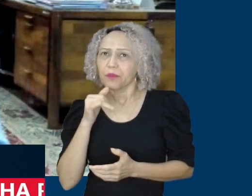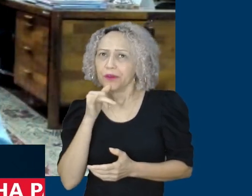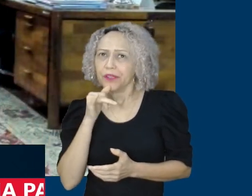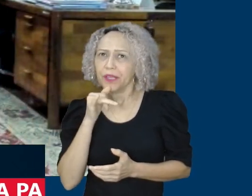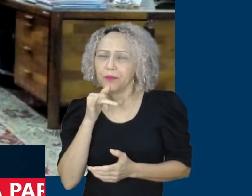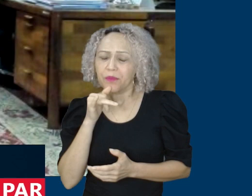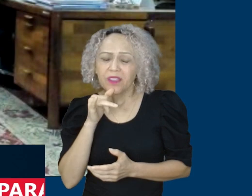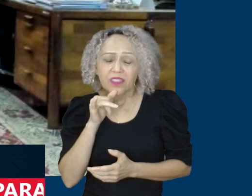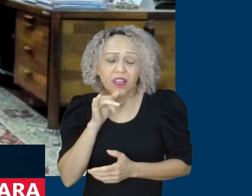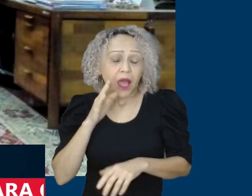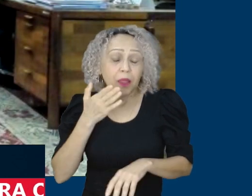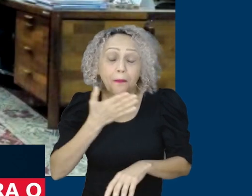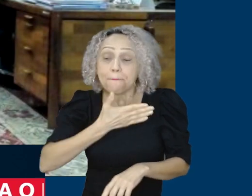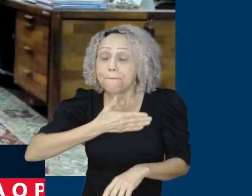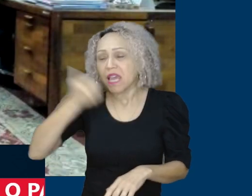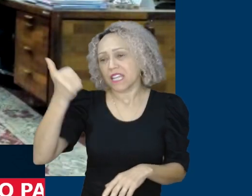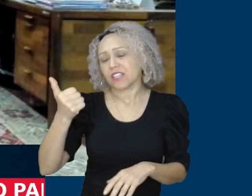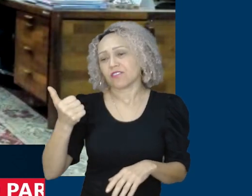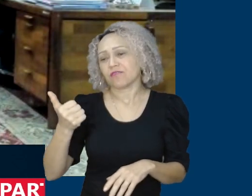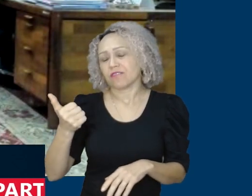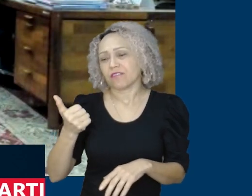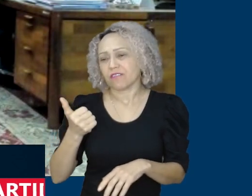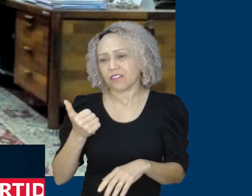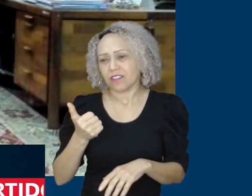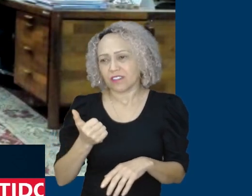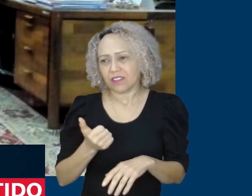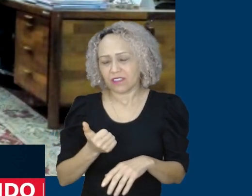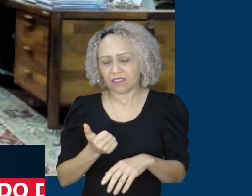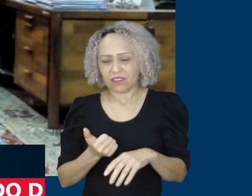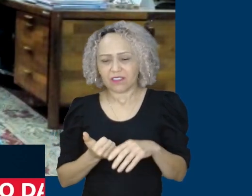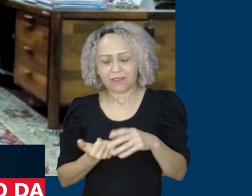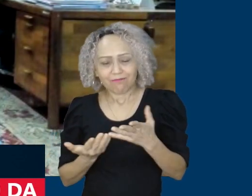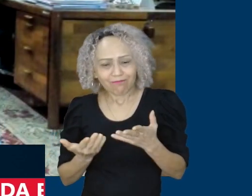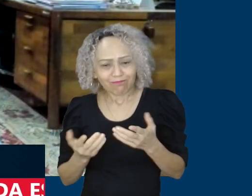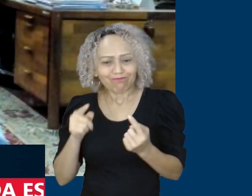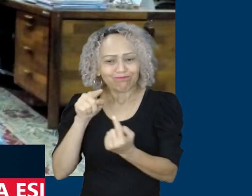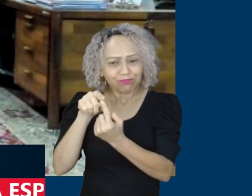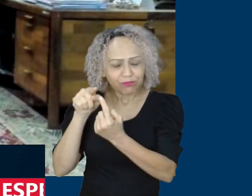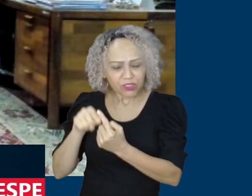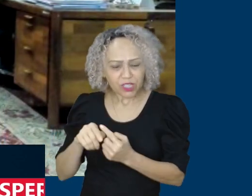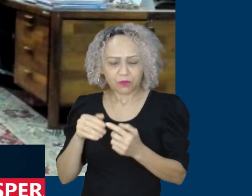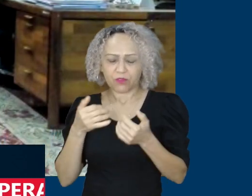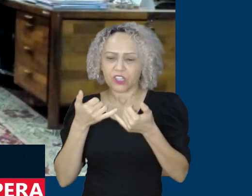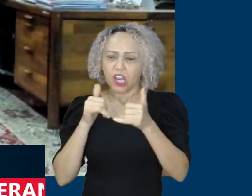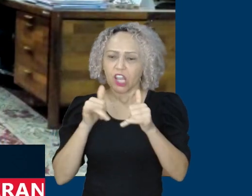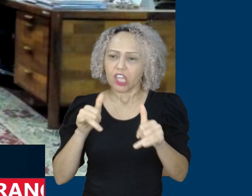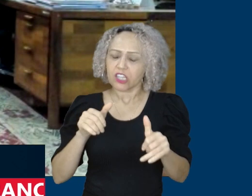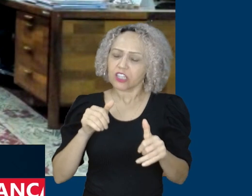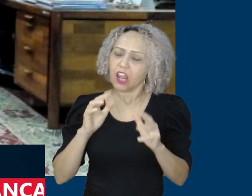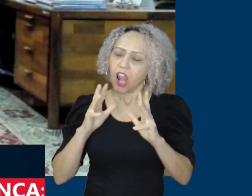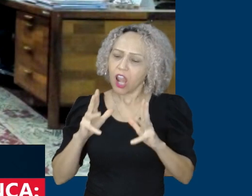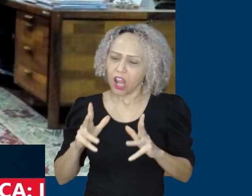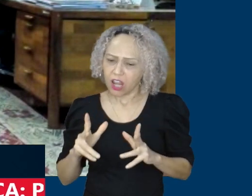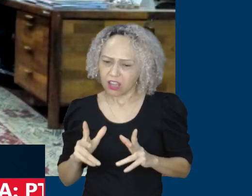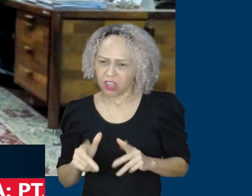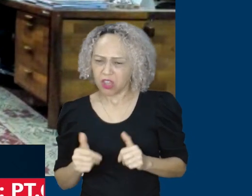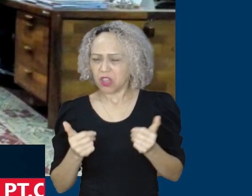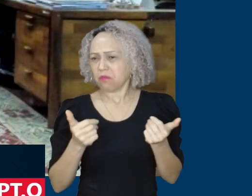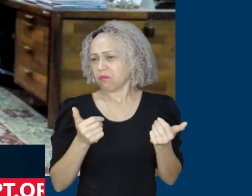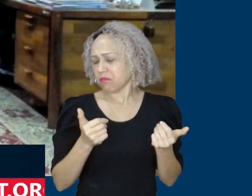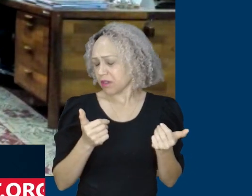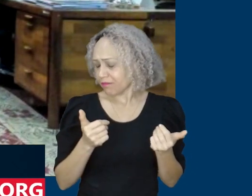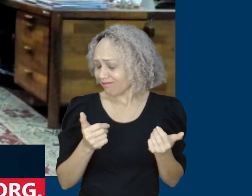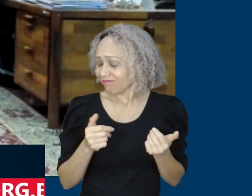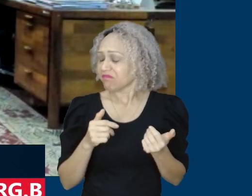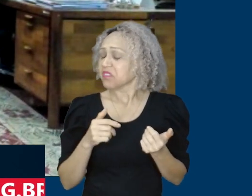das nossas hidrelétricas, comparado com outros países, mas nós estamos vendo aí o